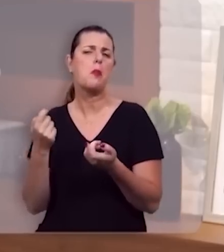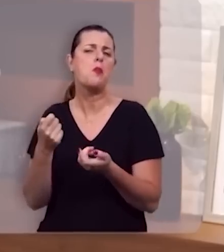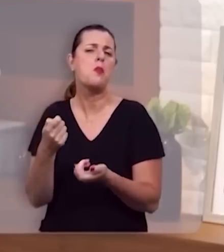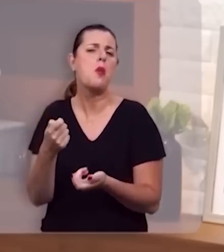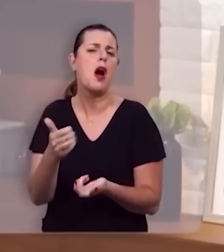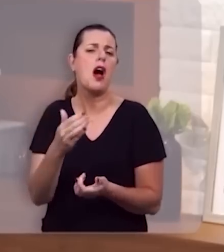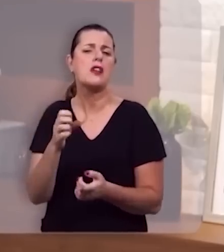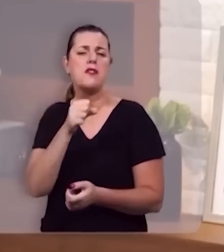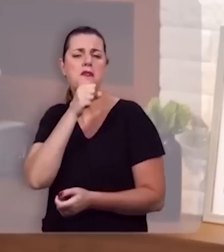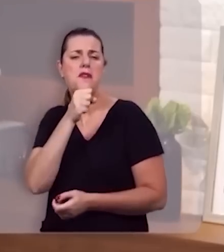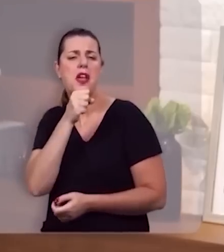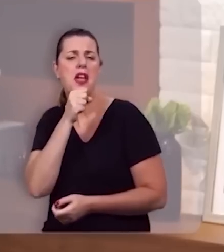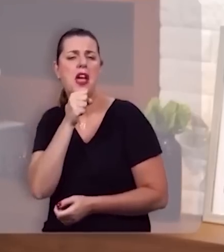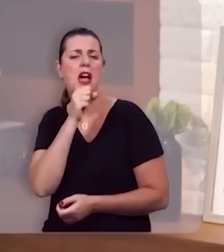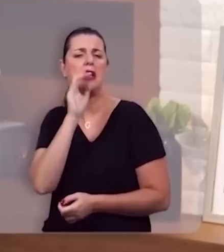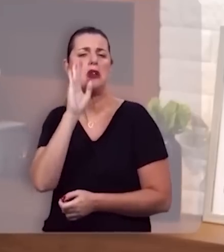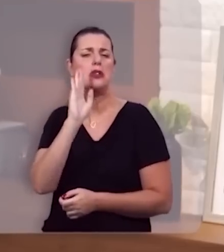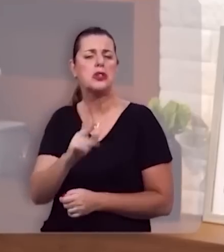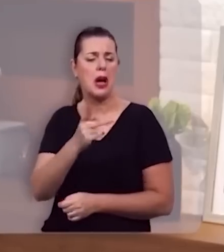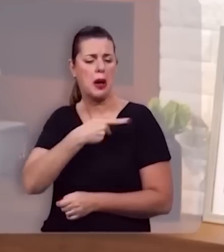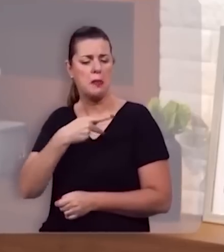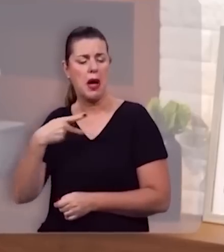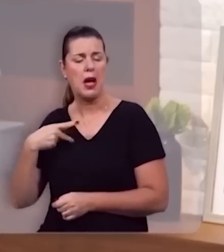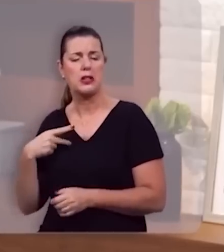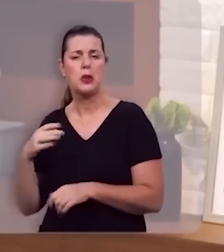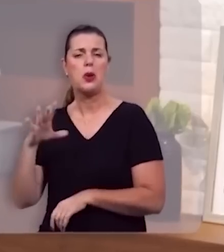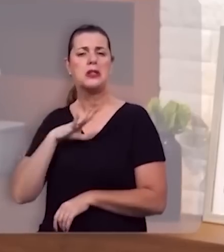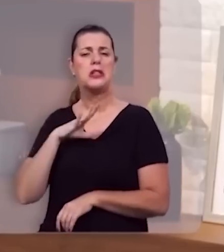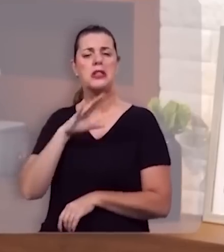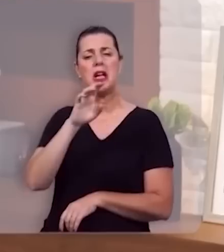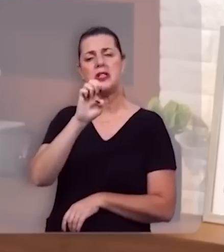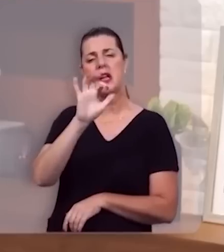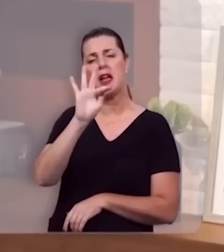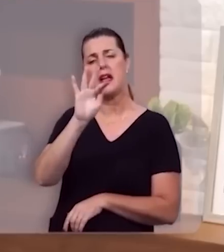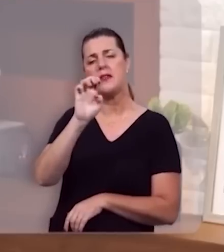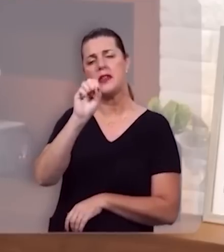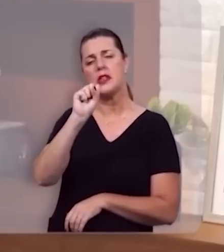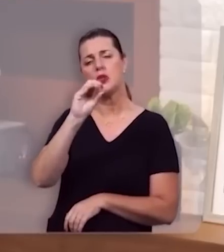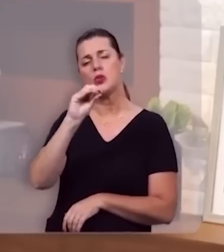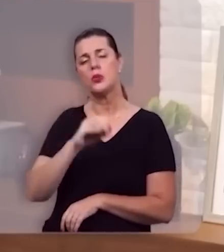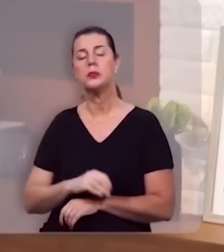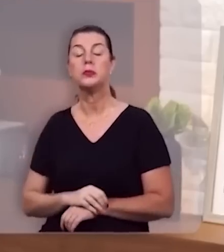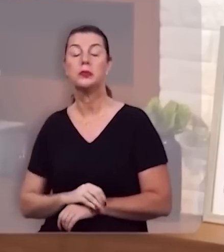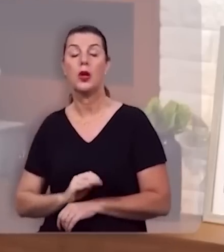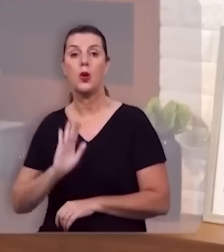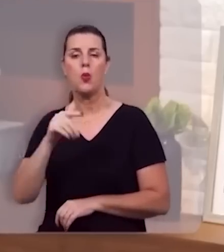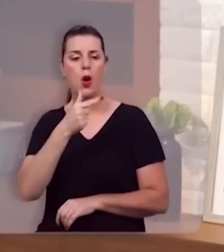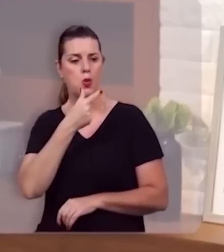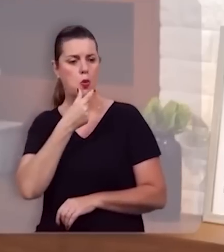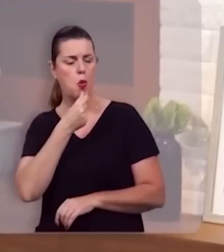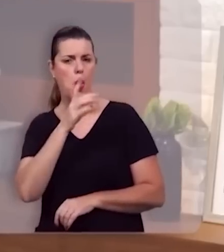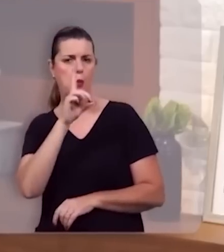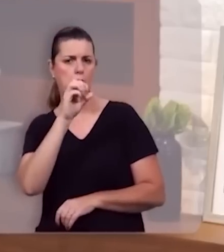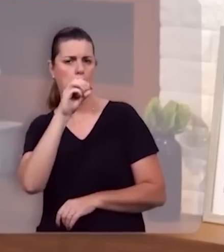Já velho, sendo pastor em Éfeso, capital da Zé Menor. Quando Domiciano, que foi